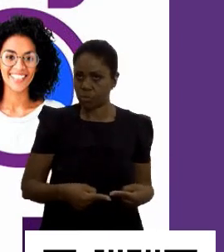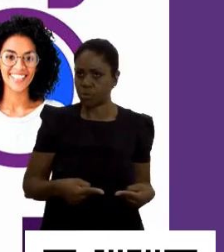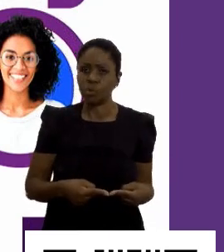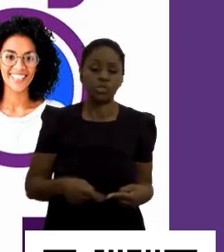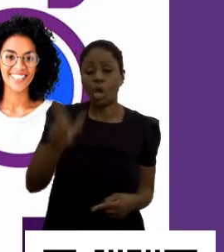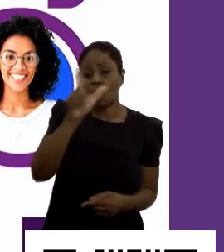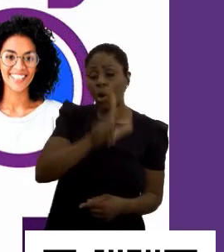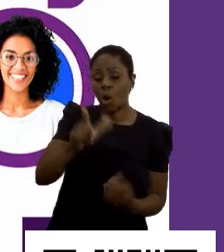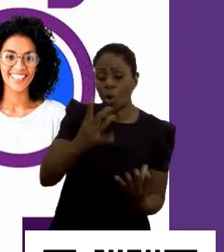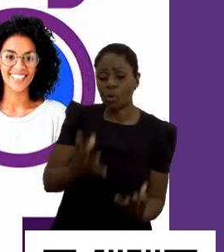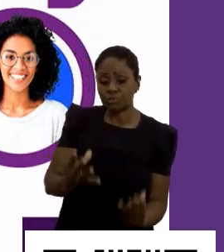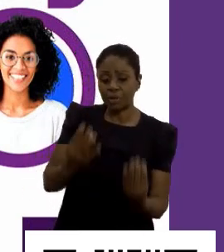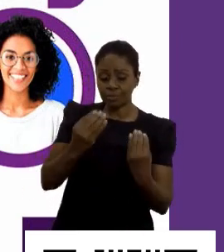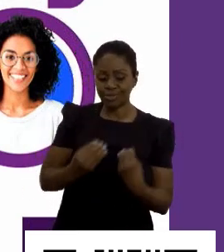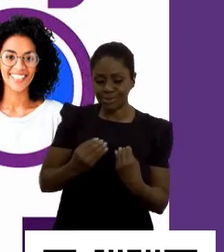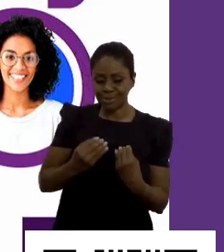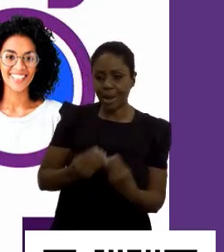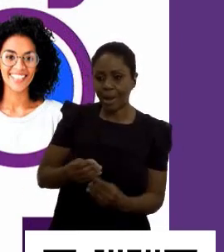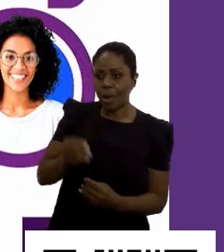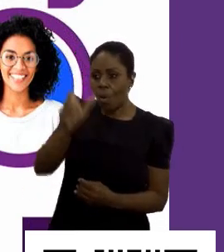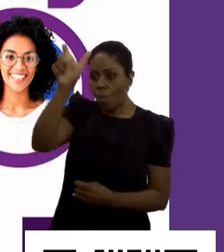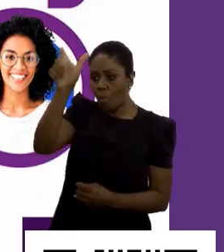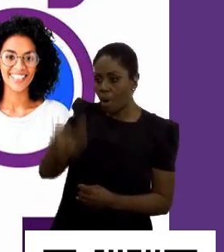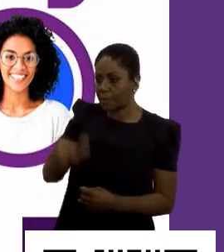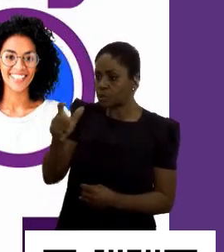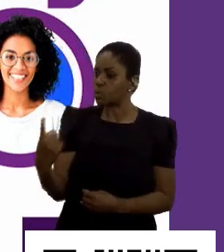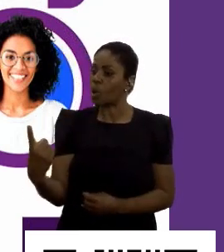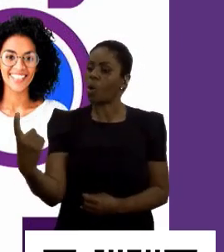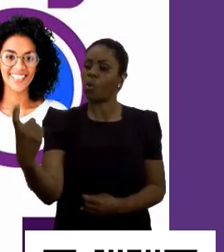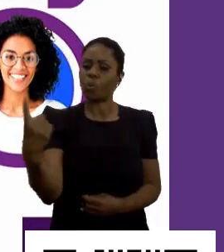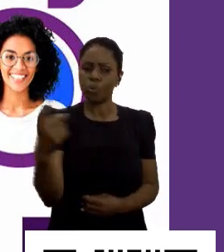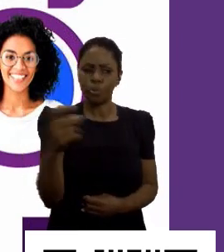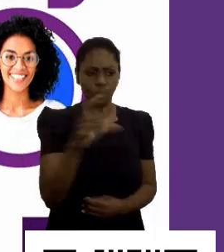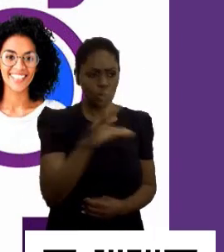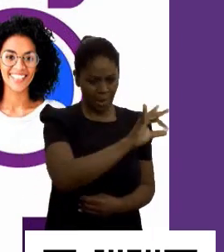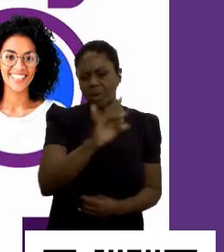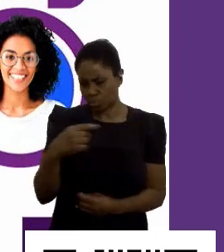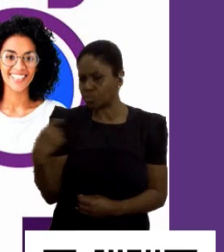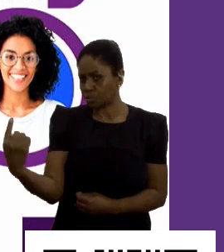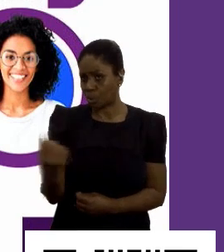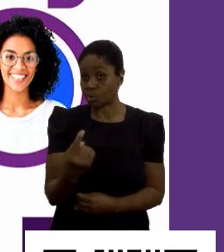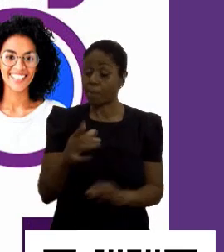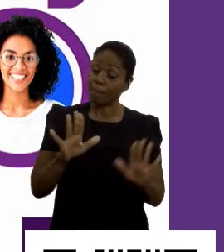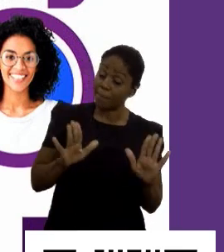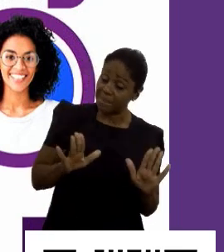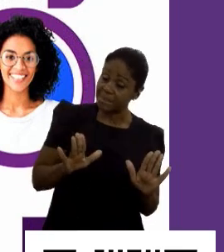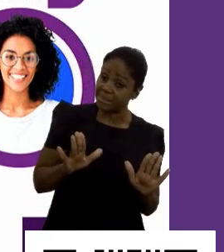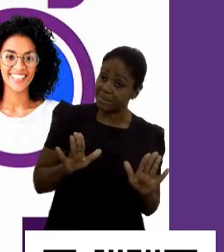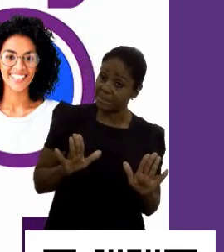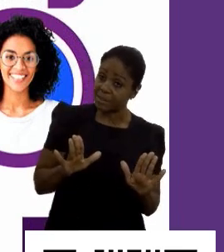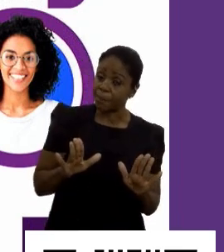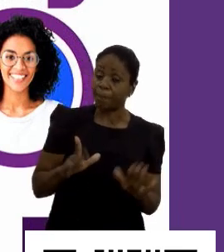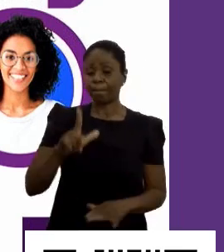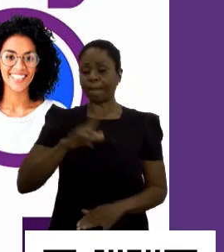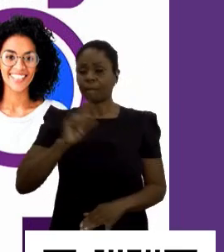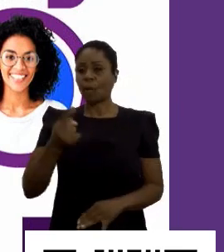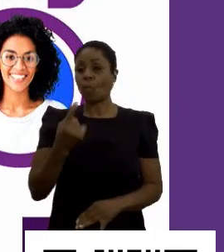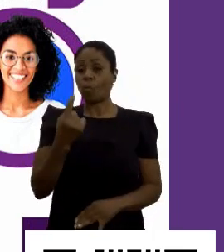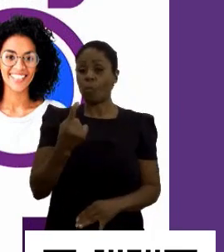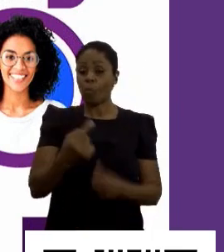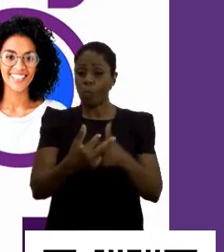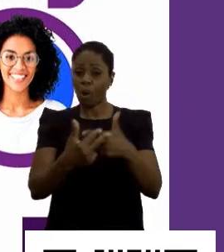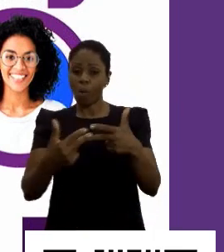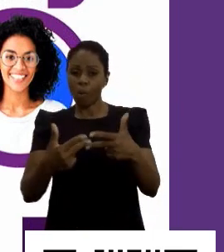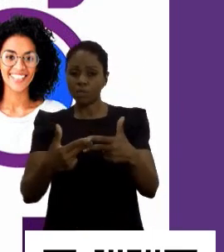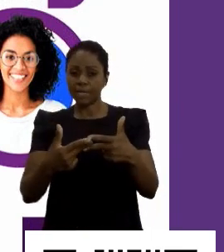pessoa única e especial, como cada um de nós é. Entretanto, existe uma coisa chamada tendência